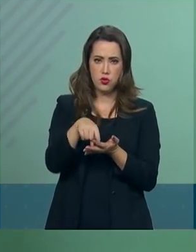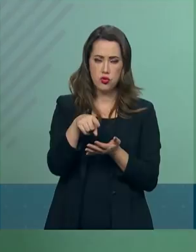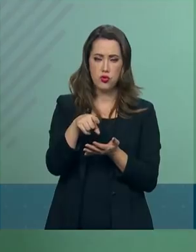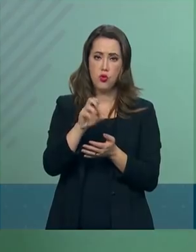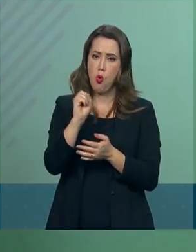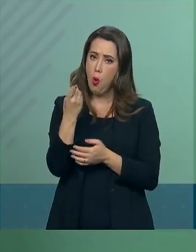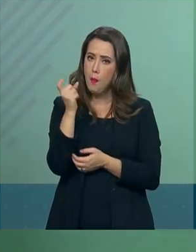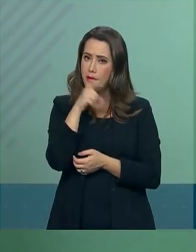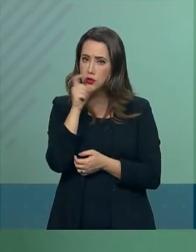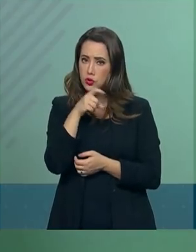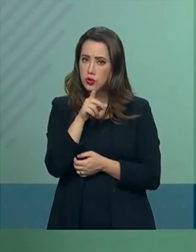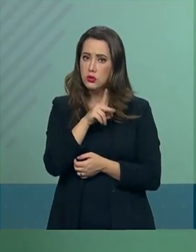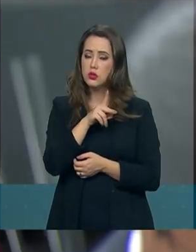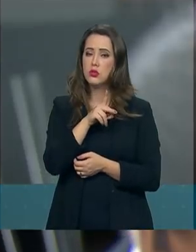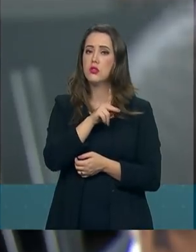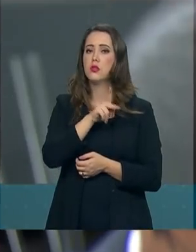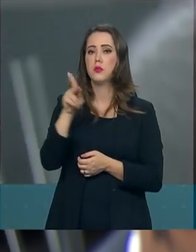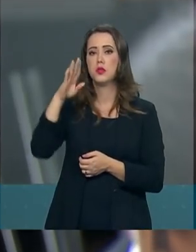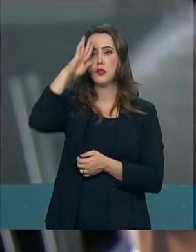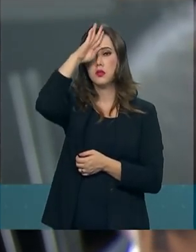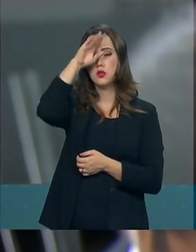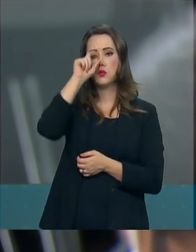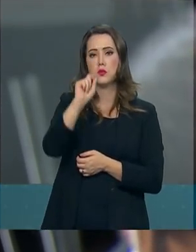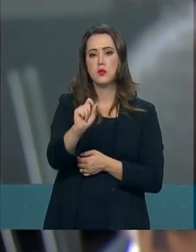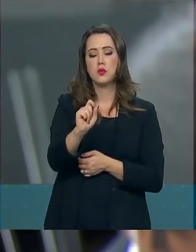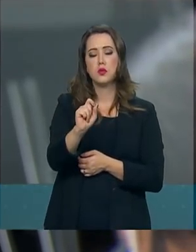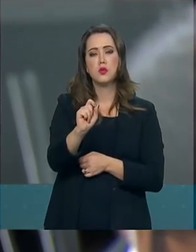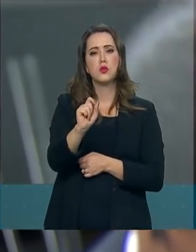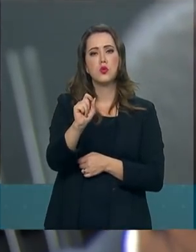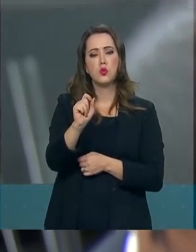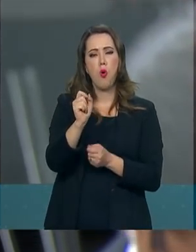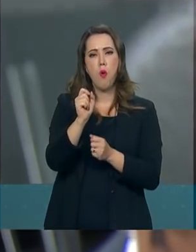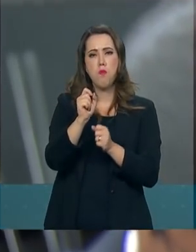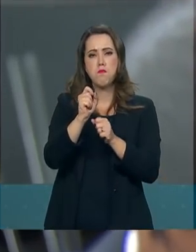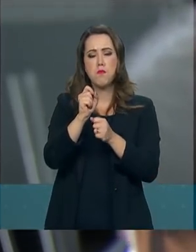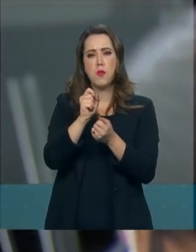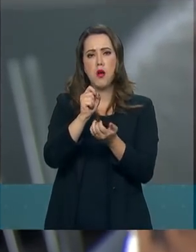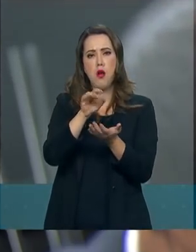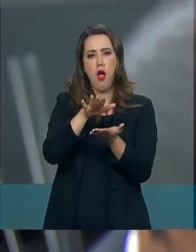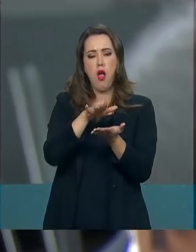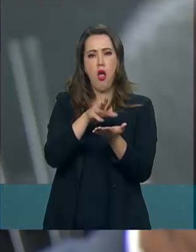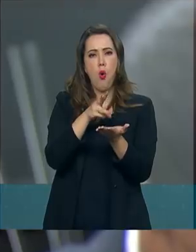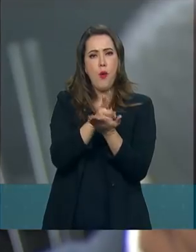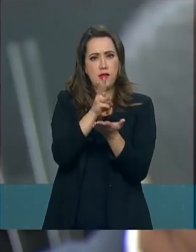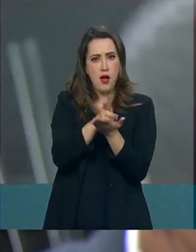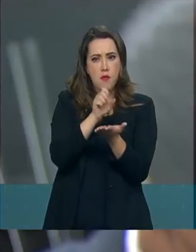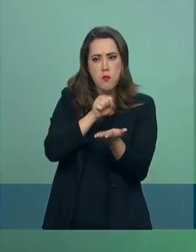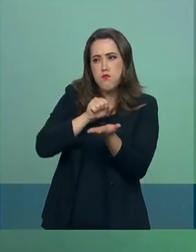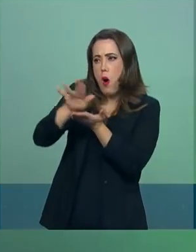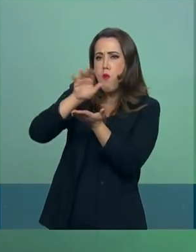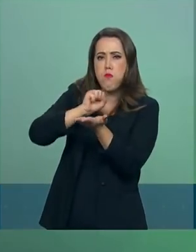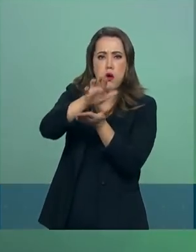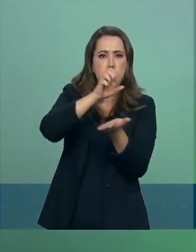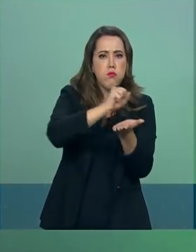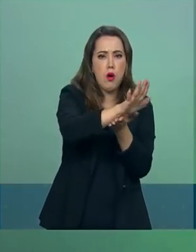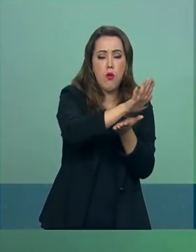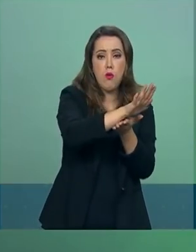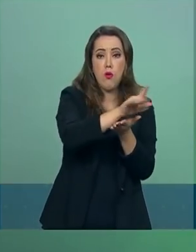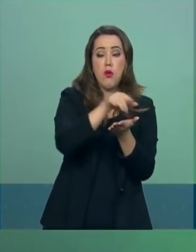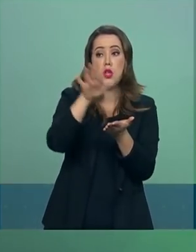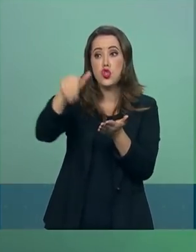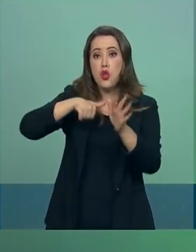que o presidente Jair Bolsonaro compartilhou em grupos de WhatsApp a